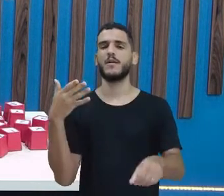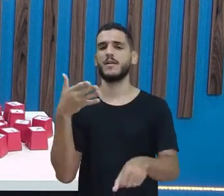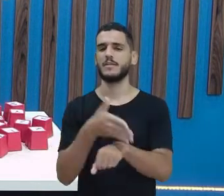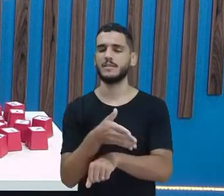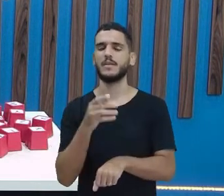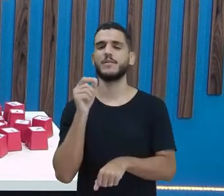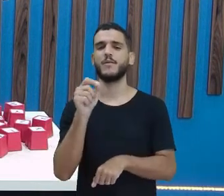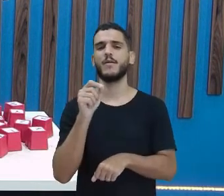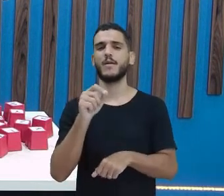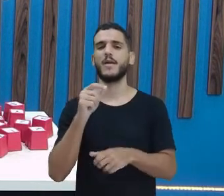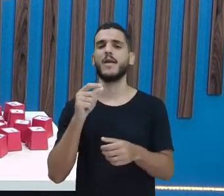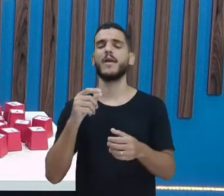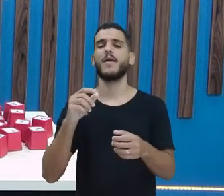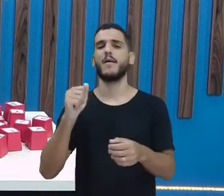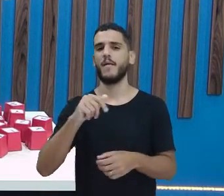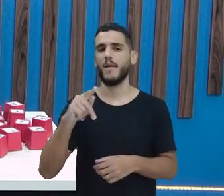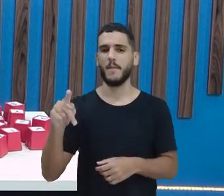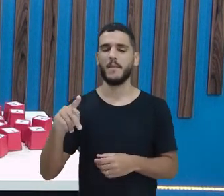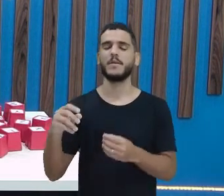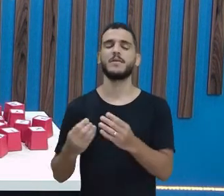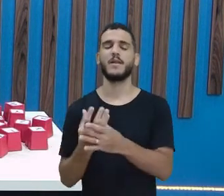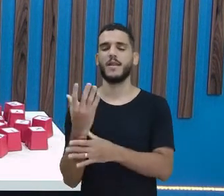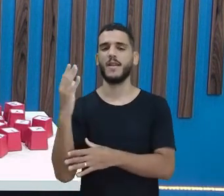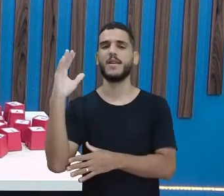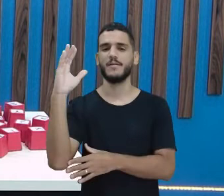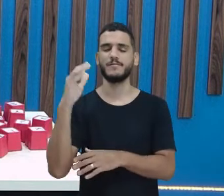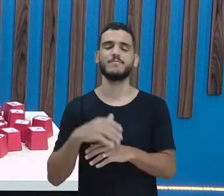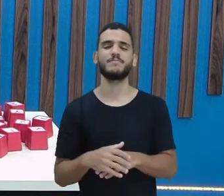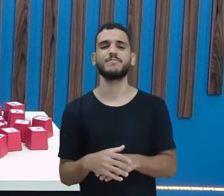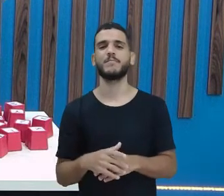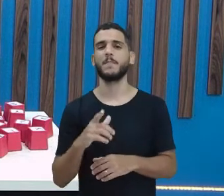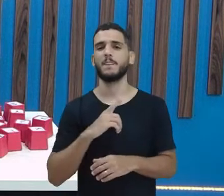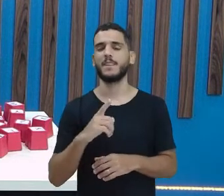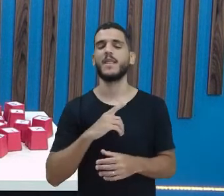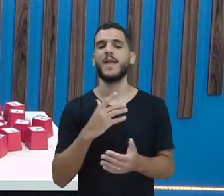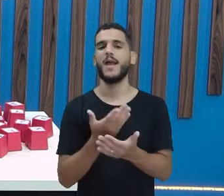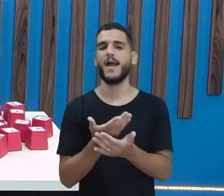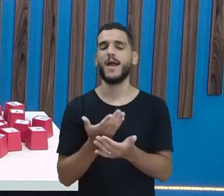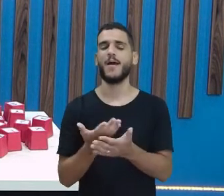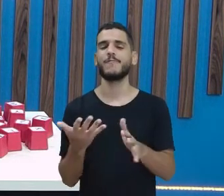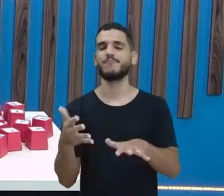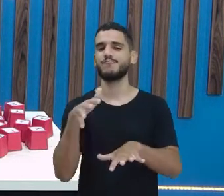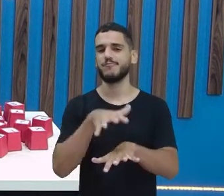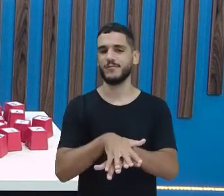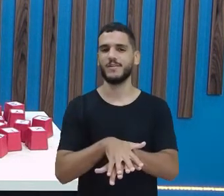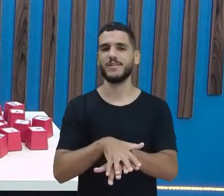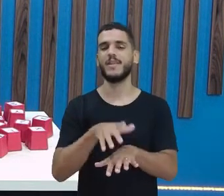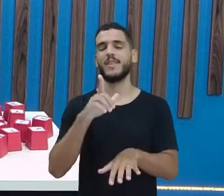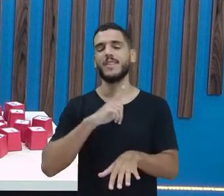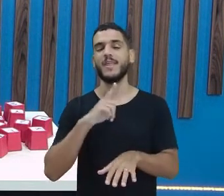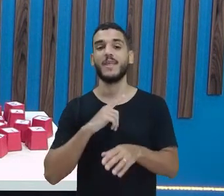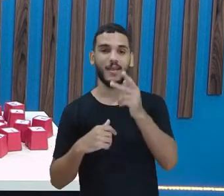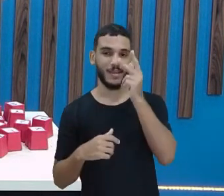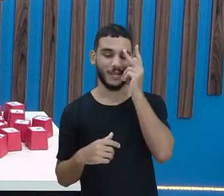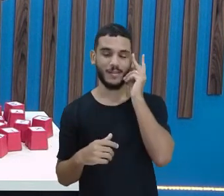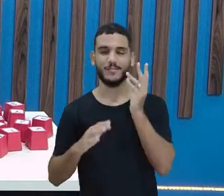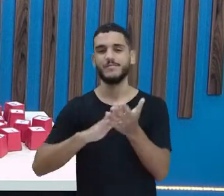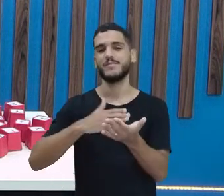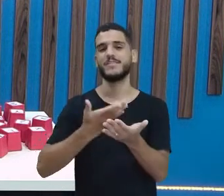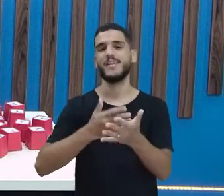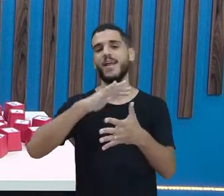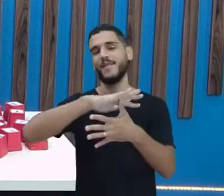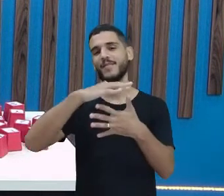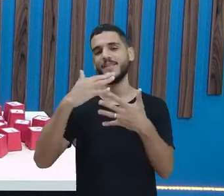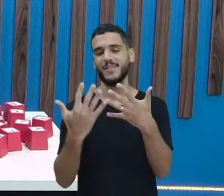Para tornar essa aula mais inclusiva, eu tenho aqui, ó, Clisma, que é o intérprete de Libras, que é a